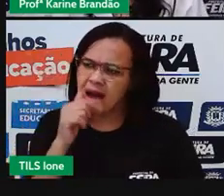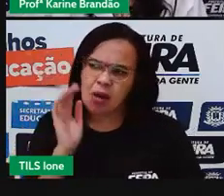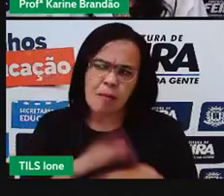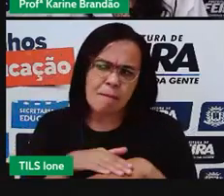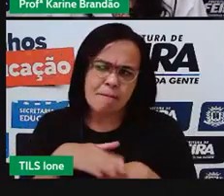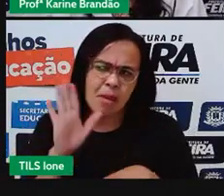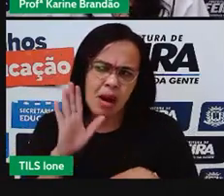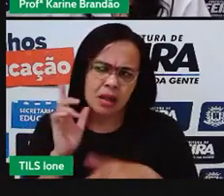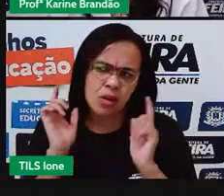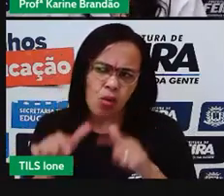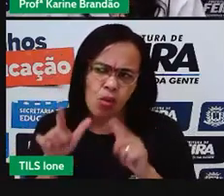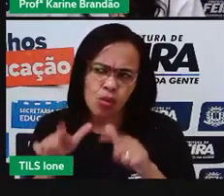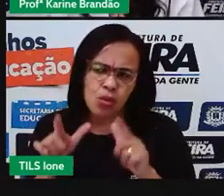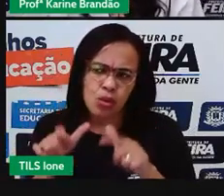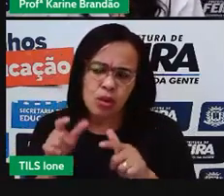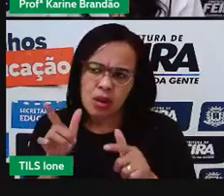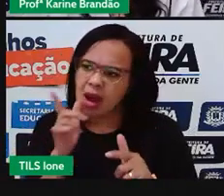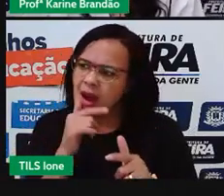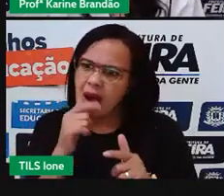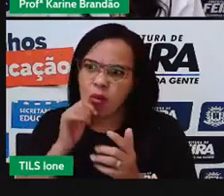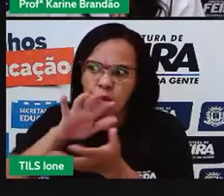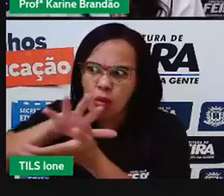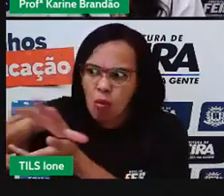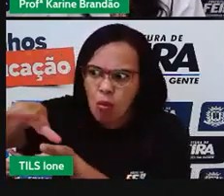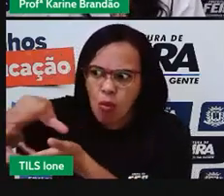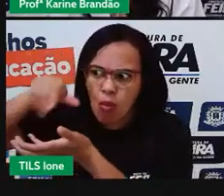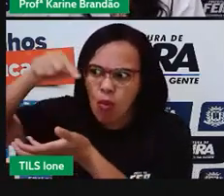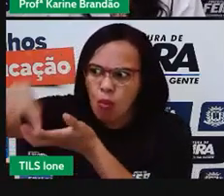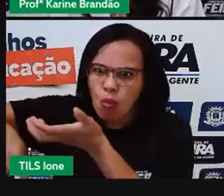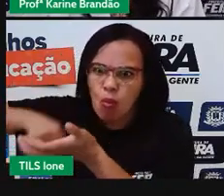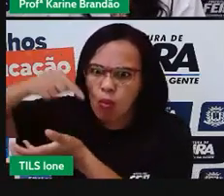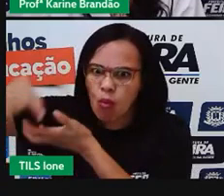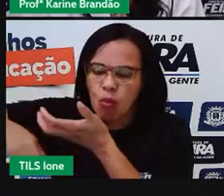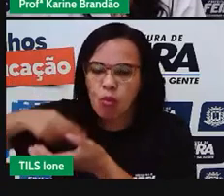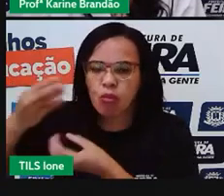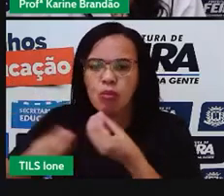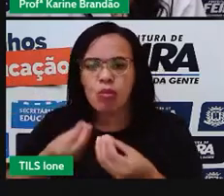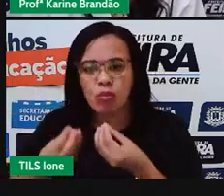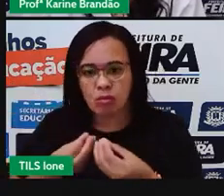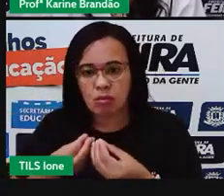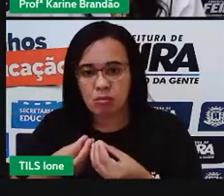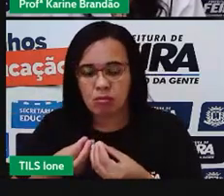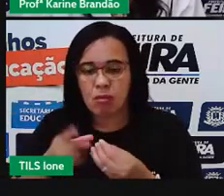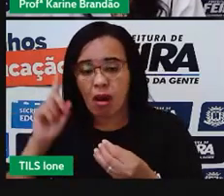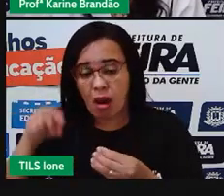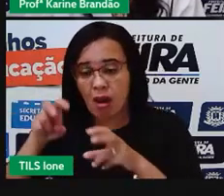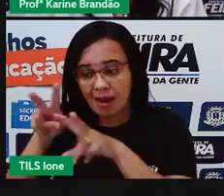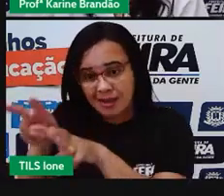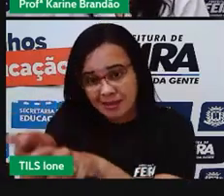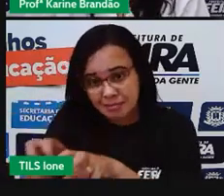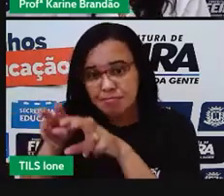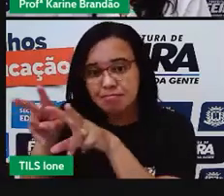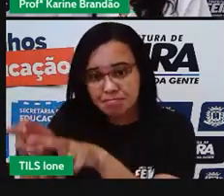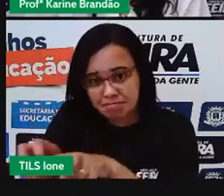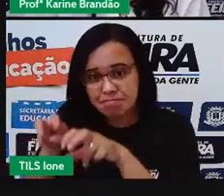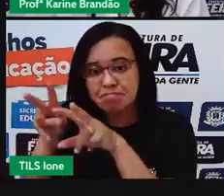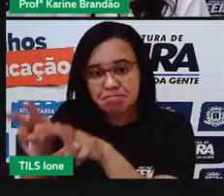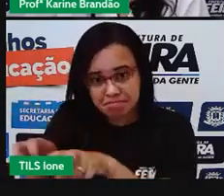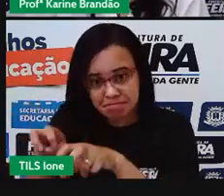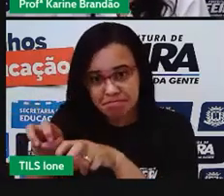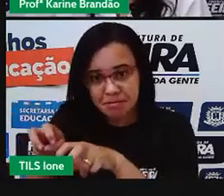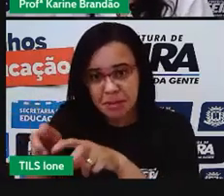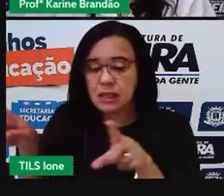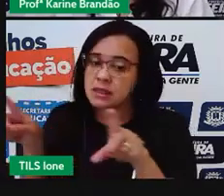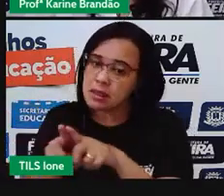na agricultura e, em segundo lugar, nas indústrias, no setor da indústria. E aí a gente tem que